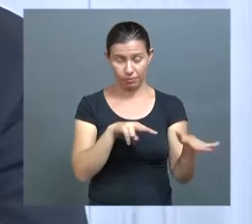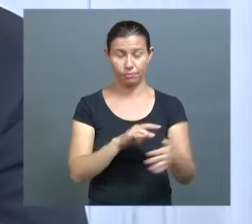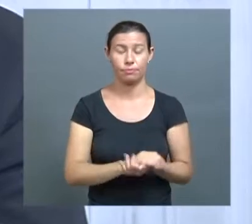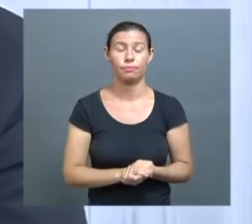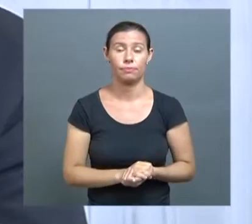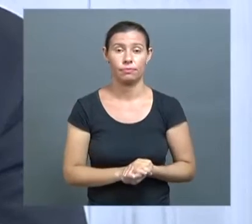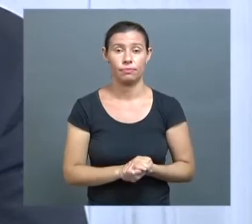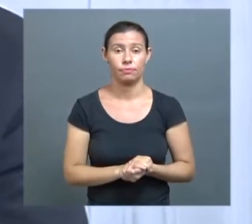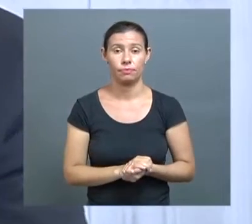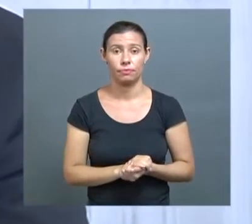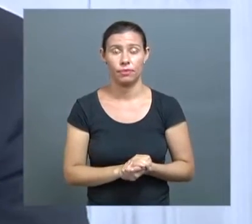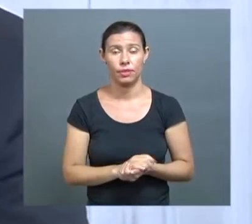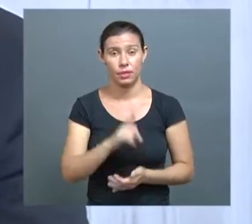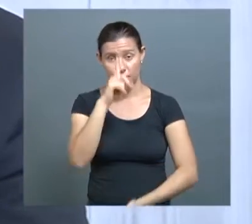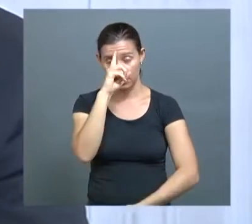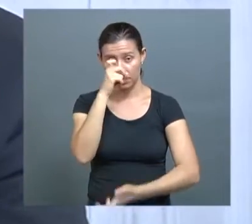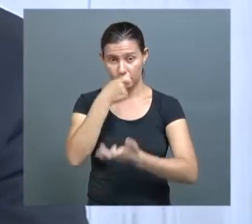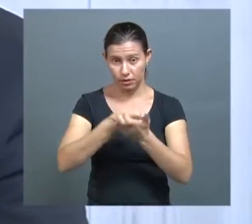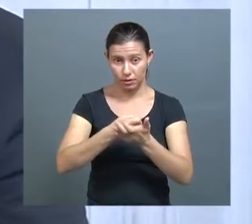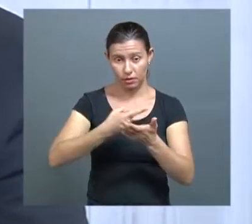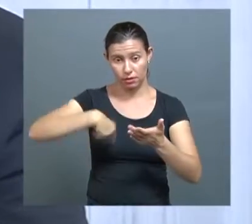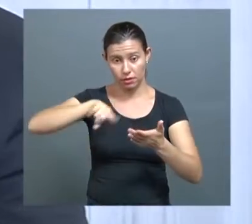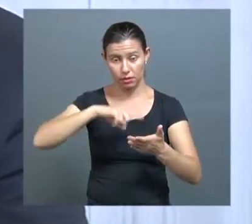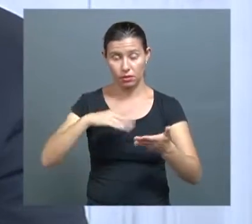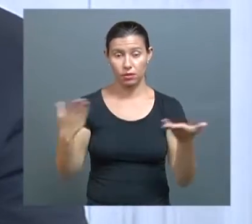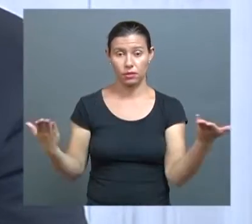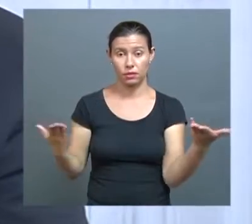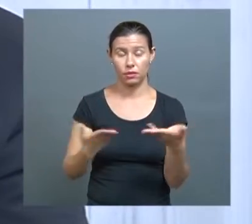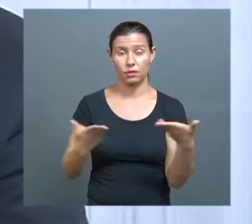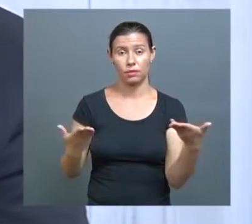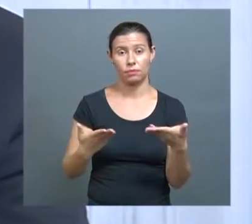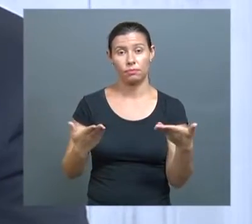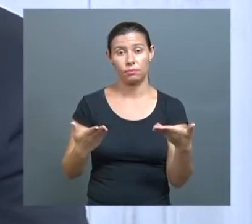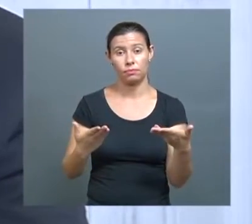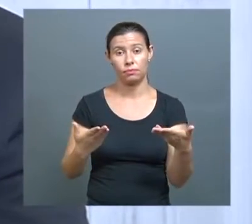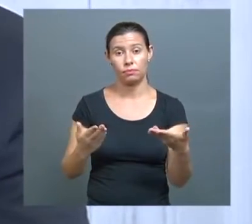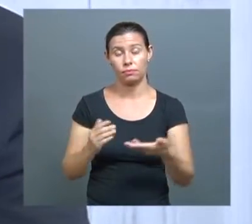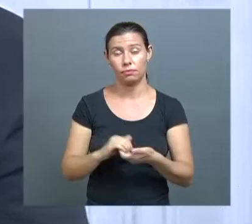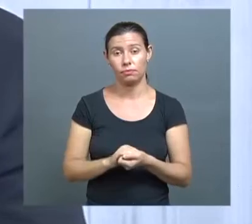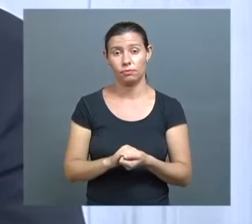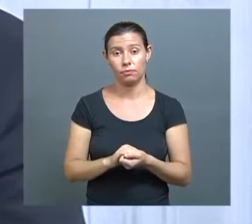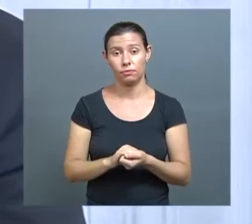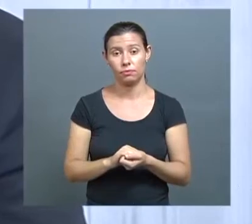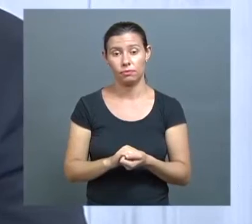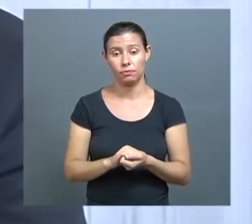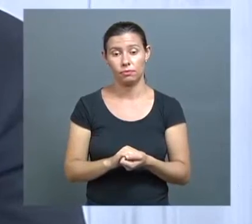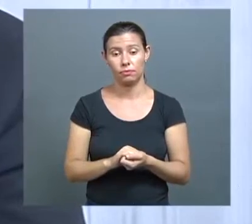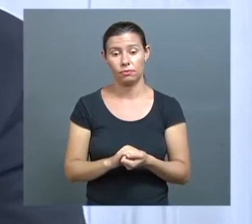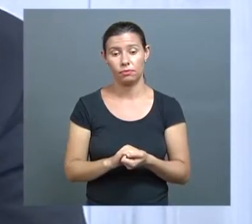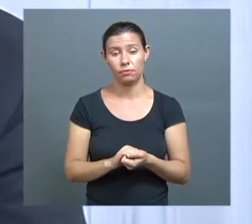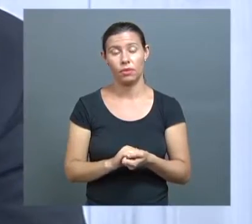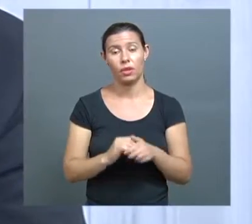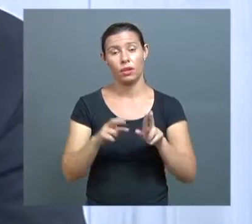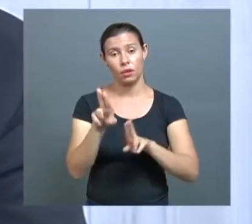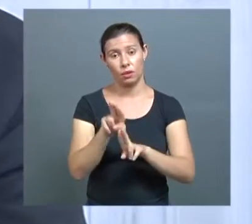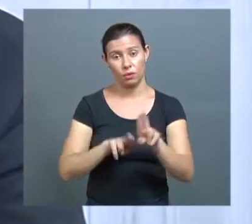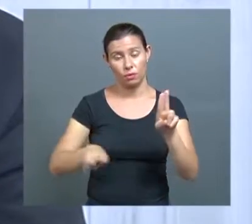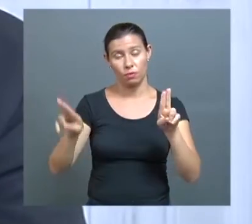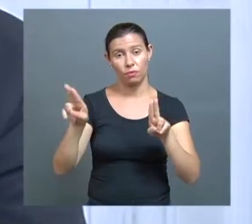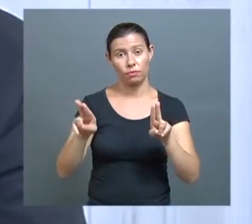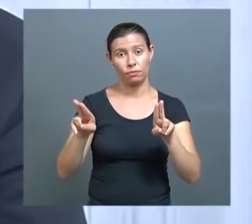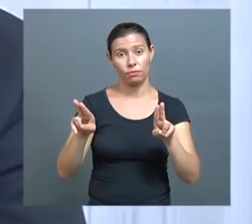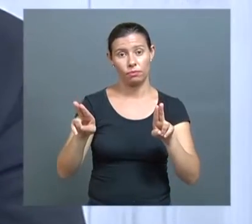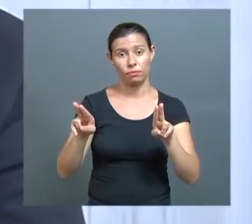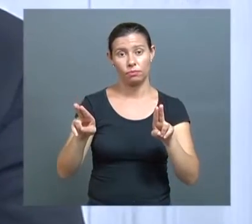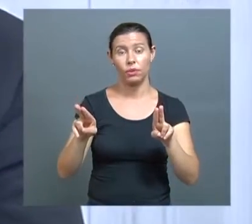Depois dessa decisão, nós estamos agora numa fase que nós estamos fazendo conjuntamente com a Universidade Federal de